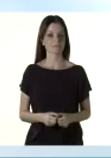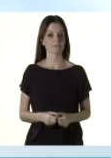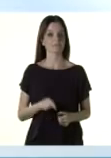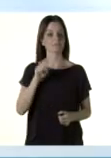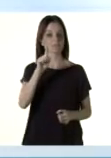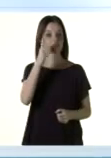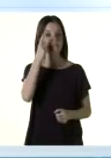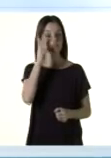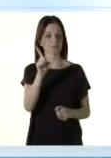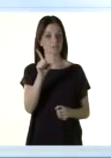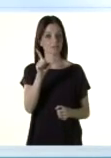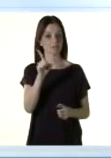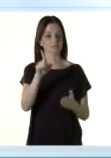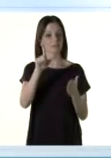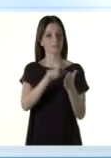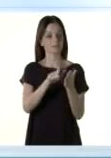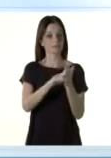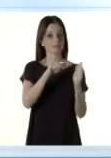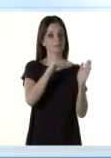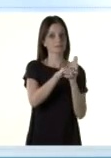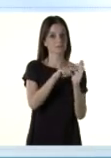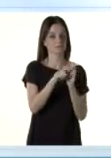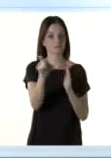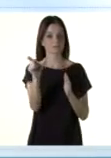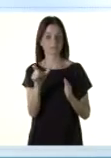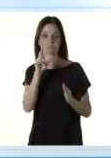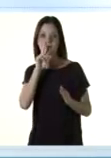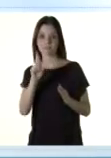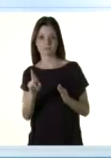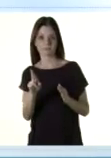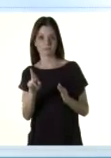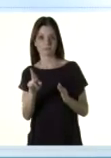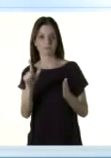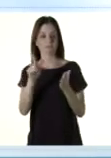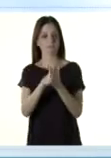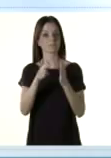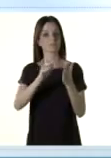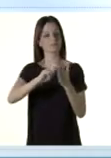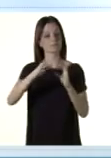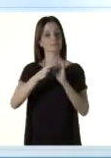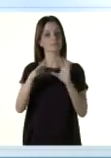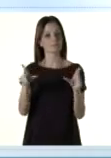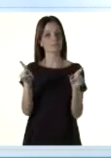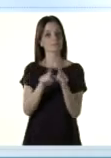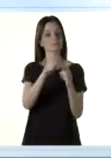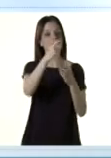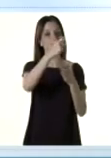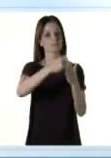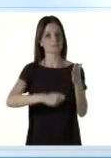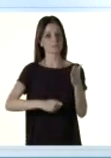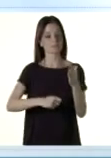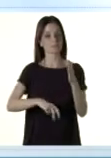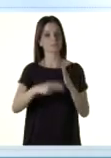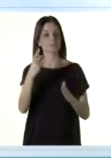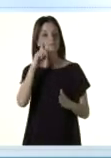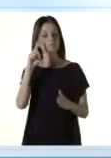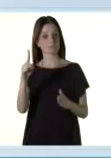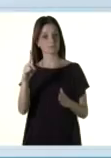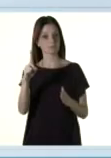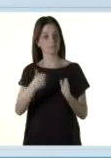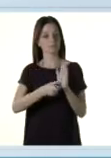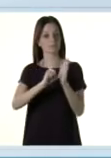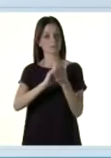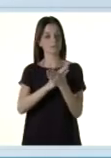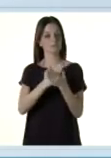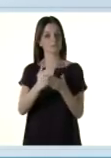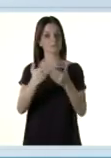Você vai receber um caderno de questões, um cartão de respostas, a folha de rascunho e a folha de redação no segundo dia.